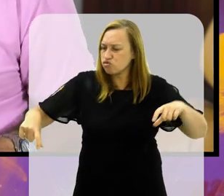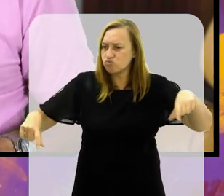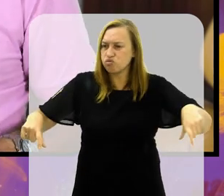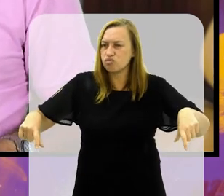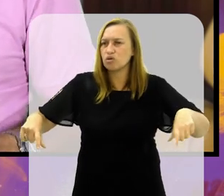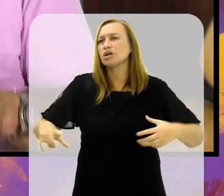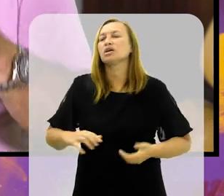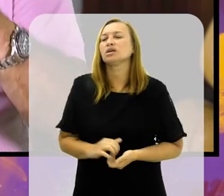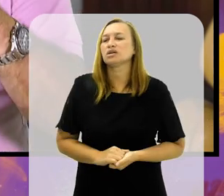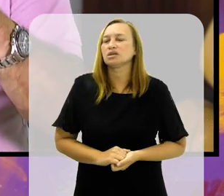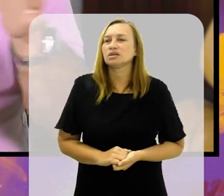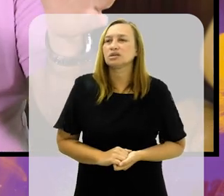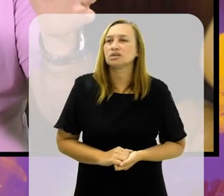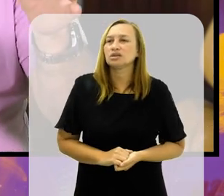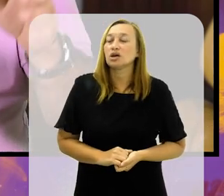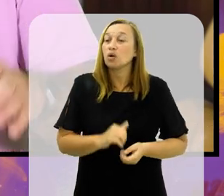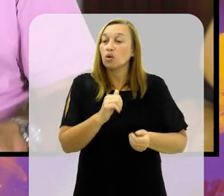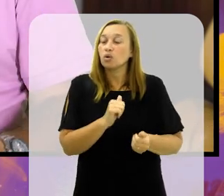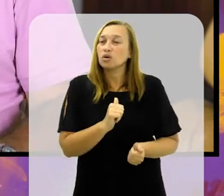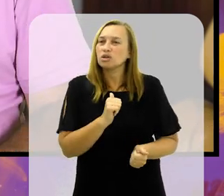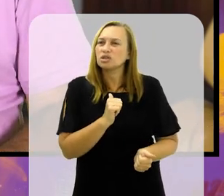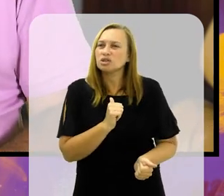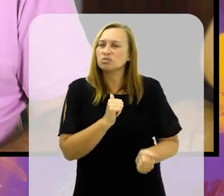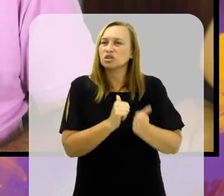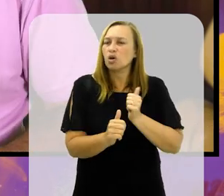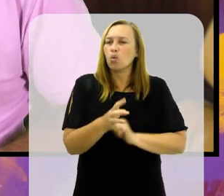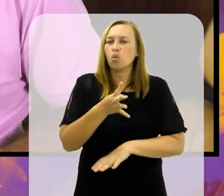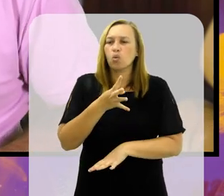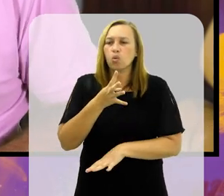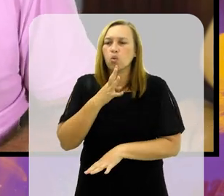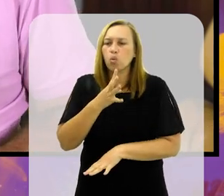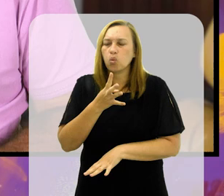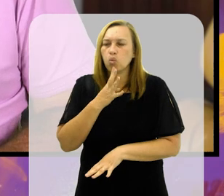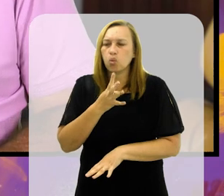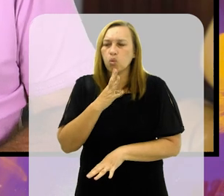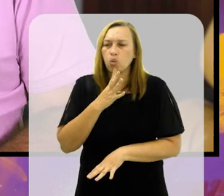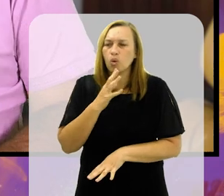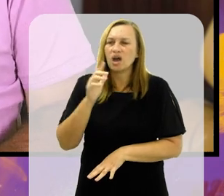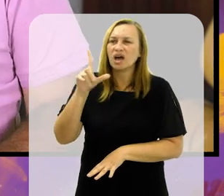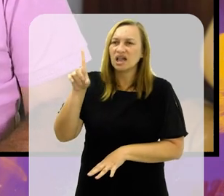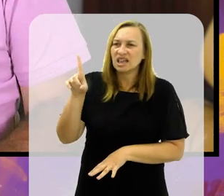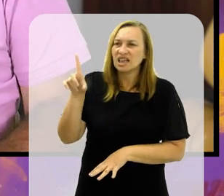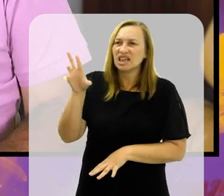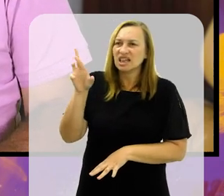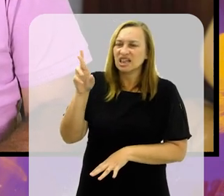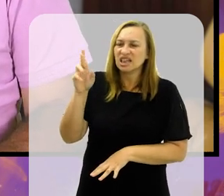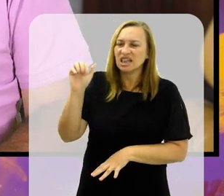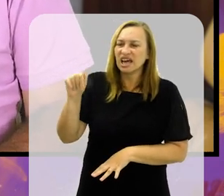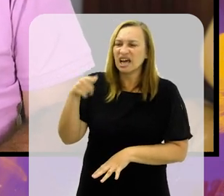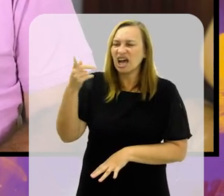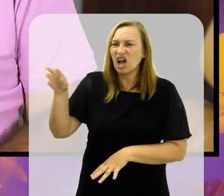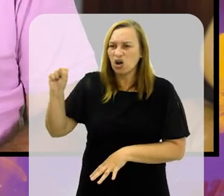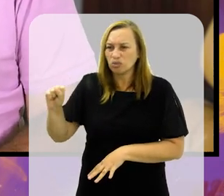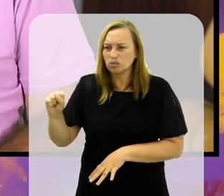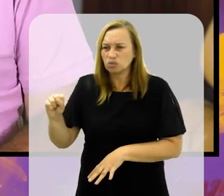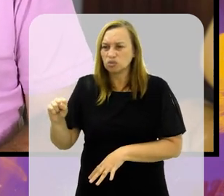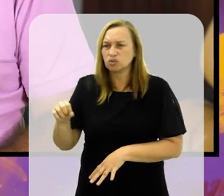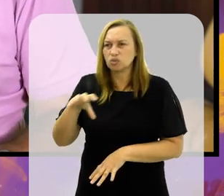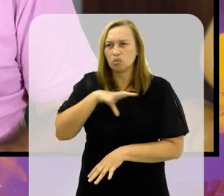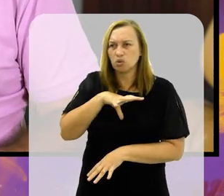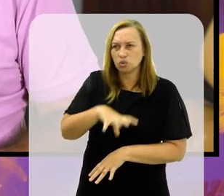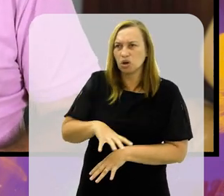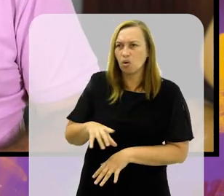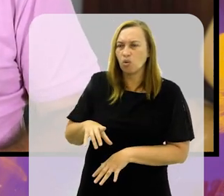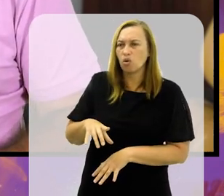os trepeiros, como os portistas, são conhecidos em Portugal, já que os encarnados são os benfiquistas, em